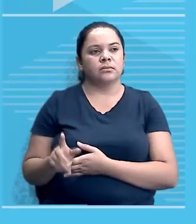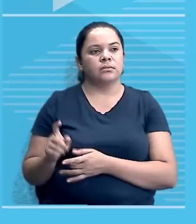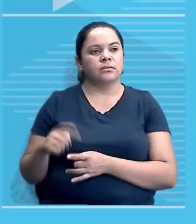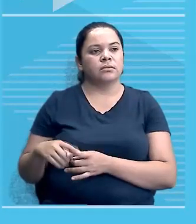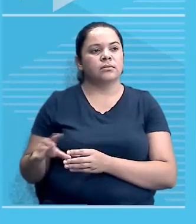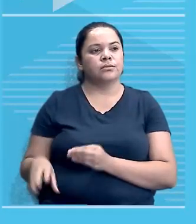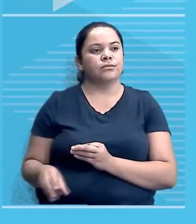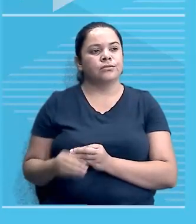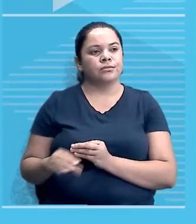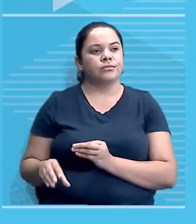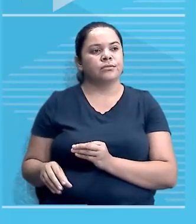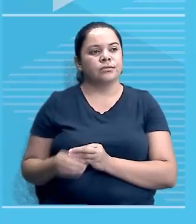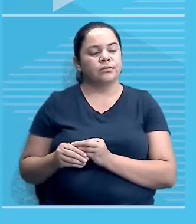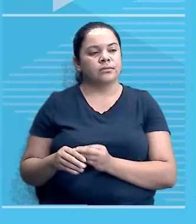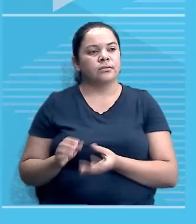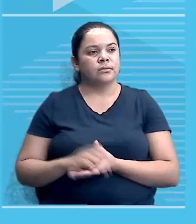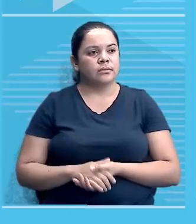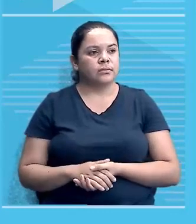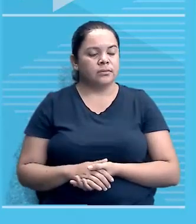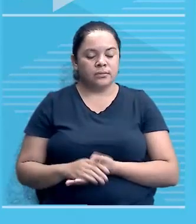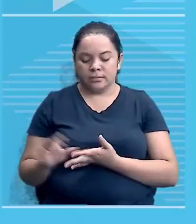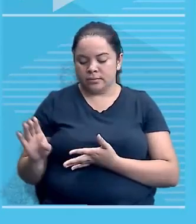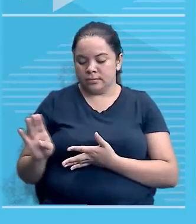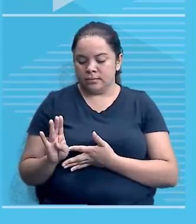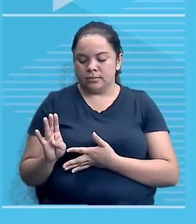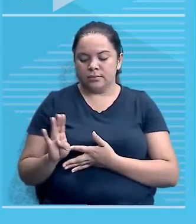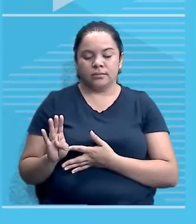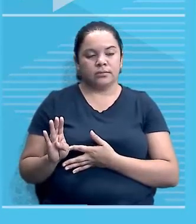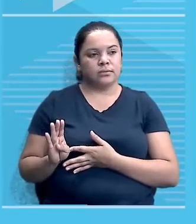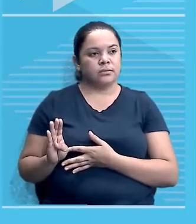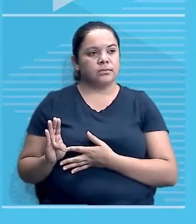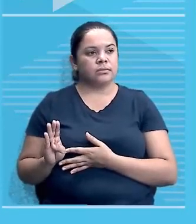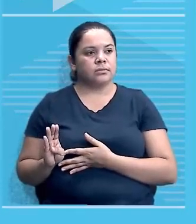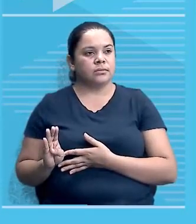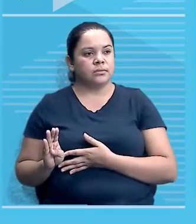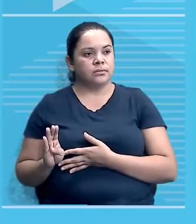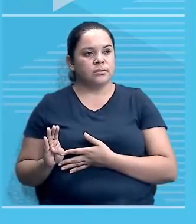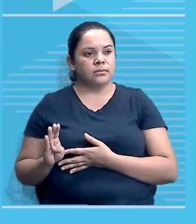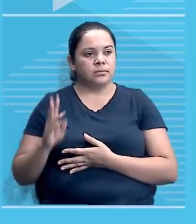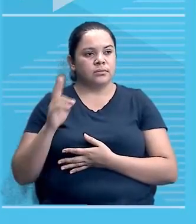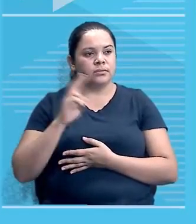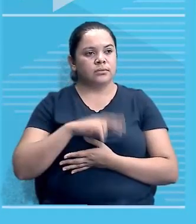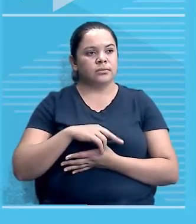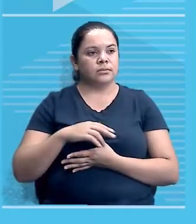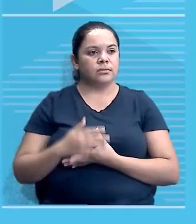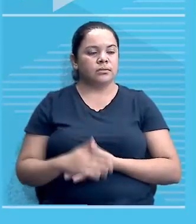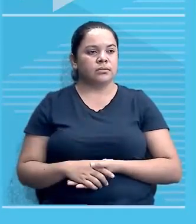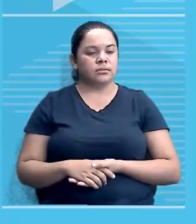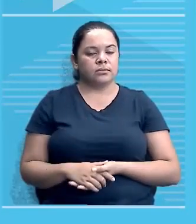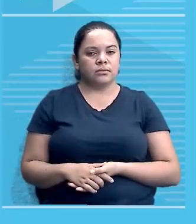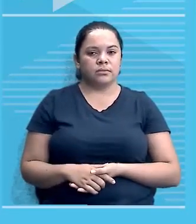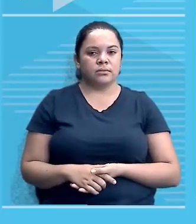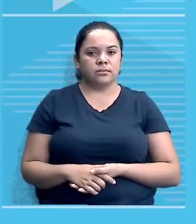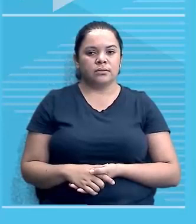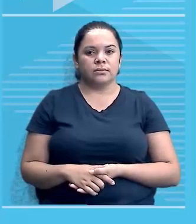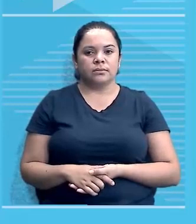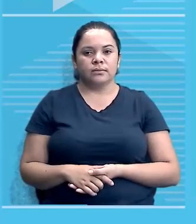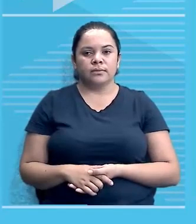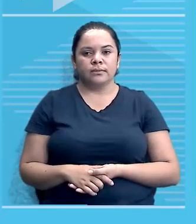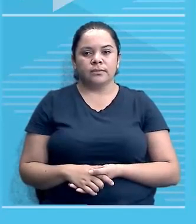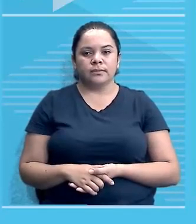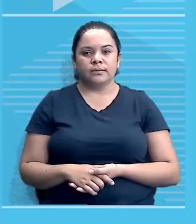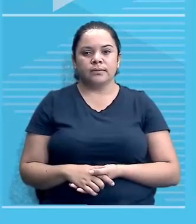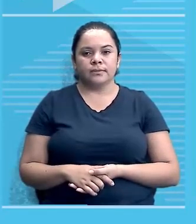B. A ascensão dos movimentos nacionalistas de cunho fascista na Europa inspirou as